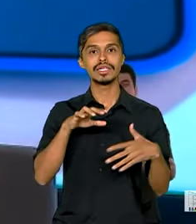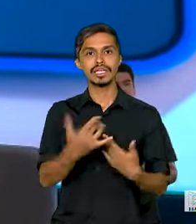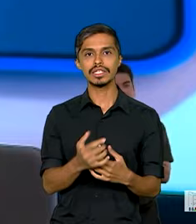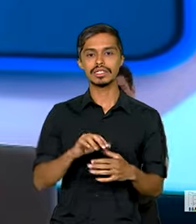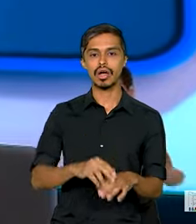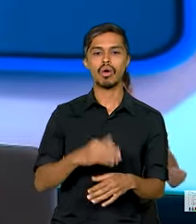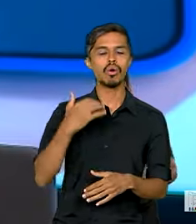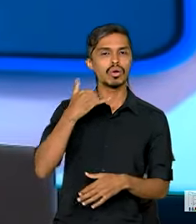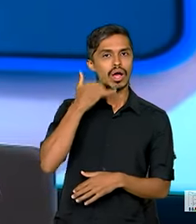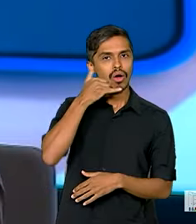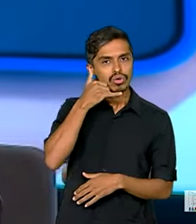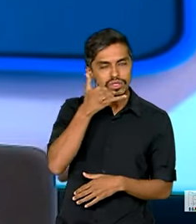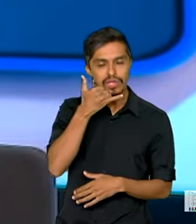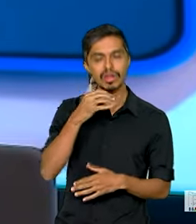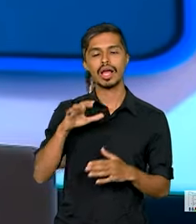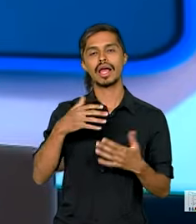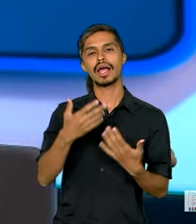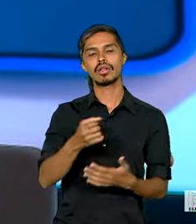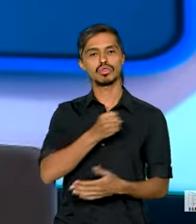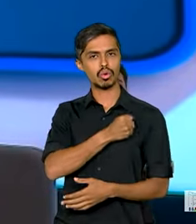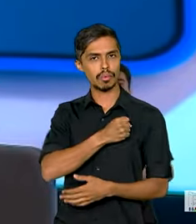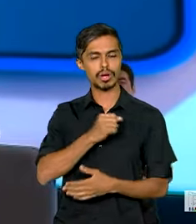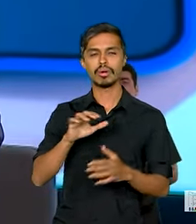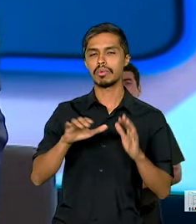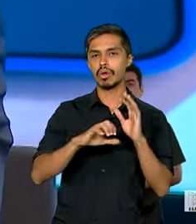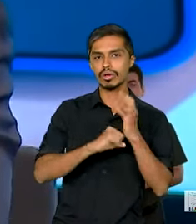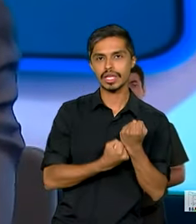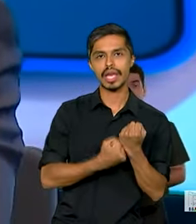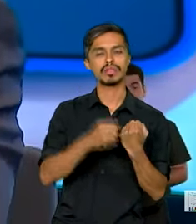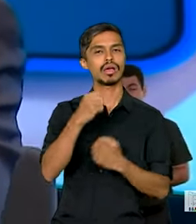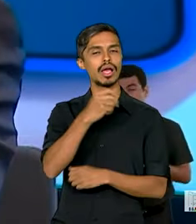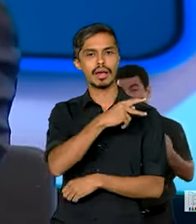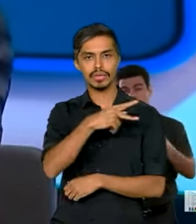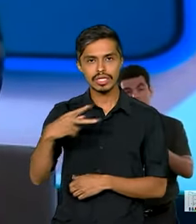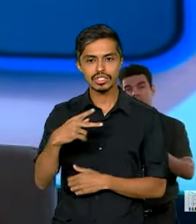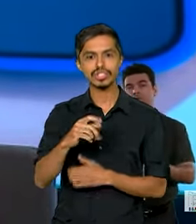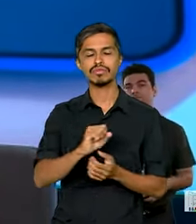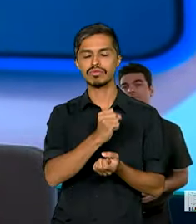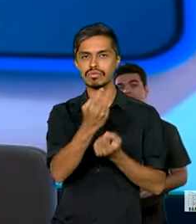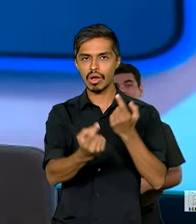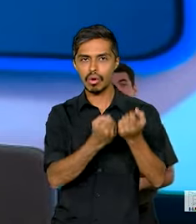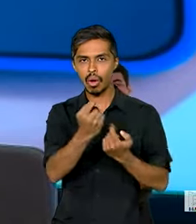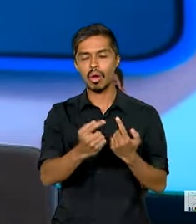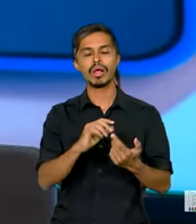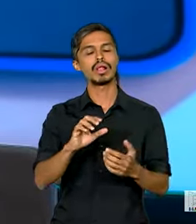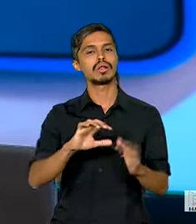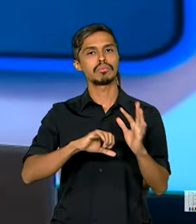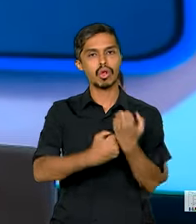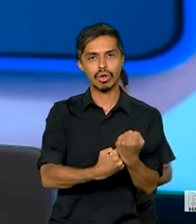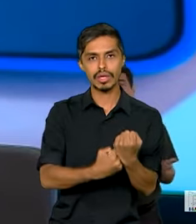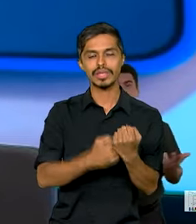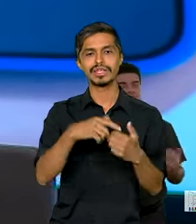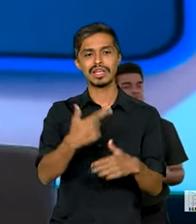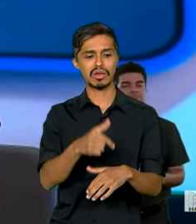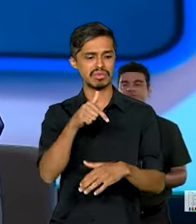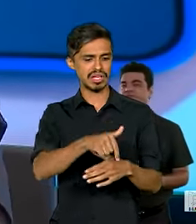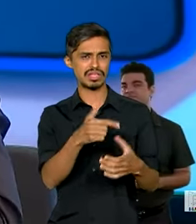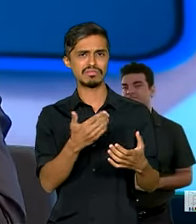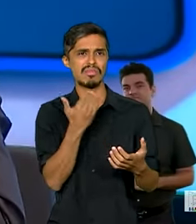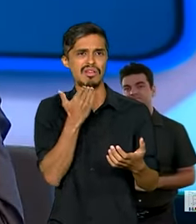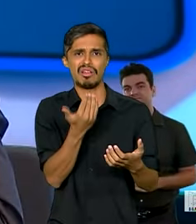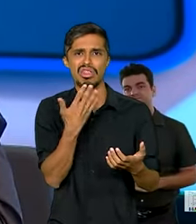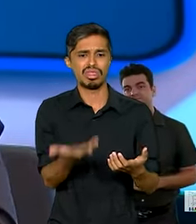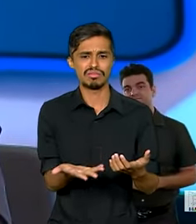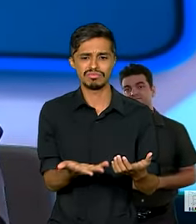acesso bancário, é bloqueado os aplicativos de forma rápida, ele se transforma num pedaço de metal